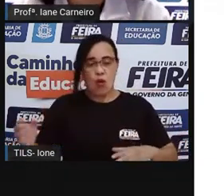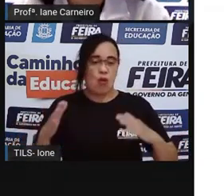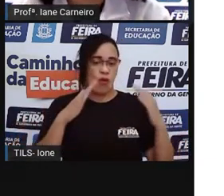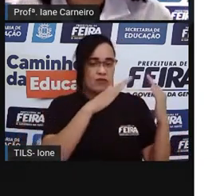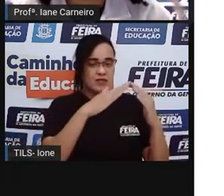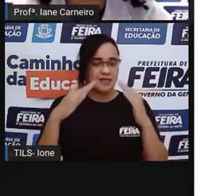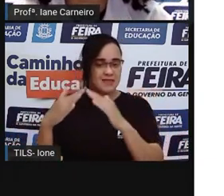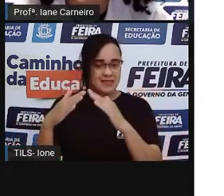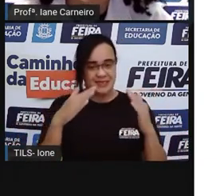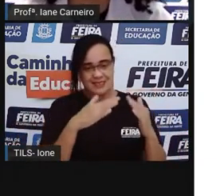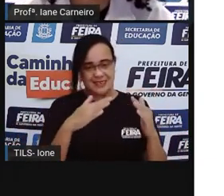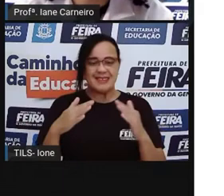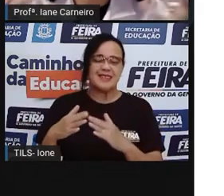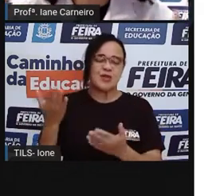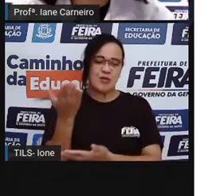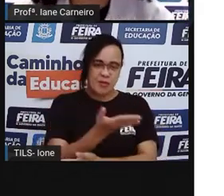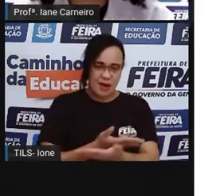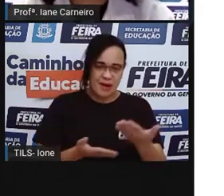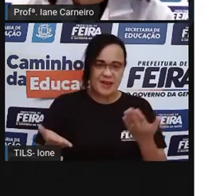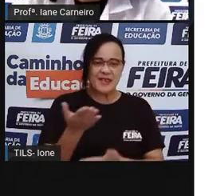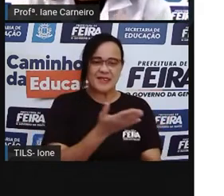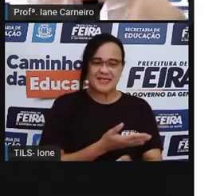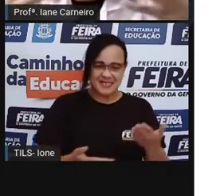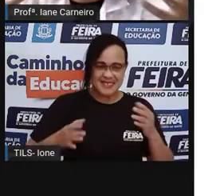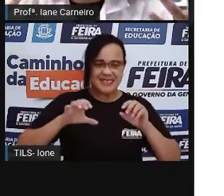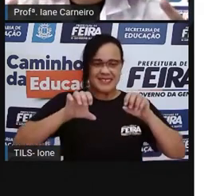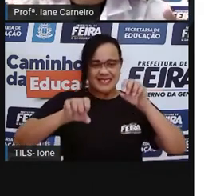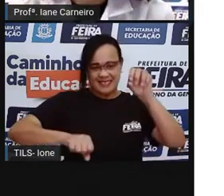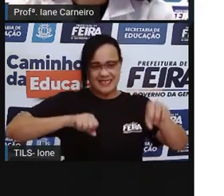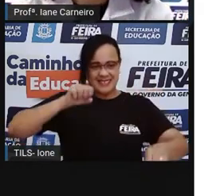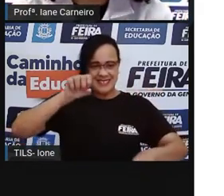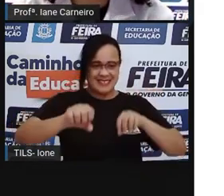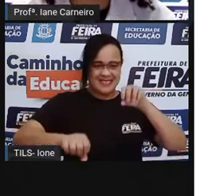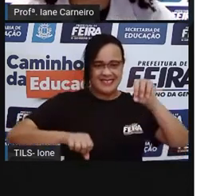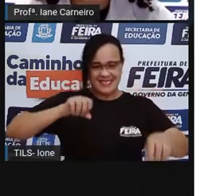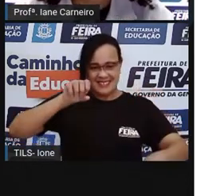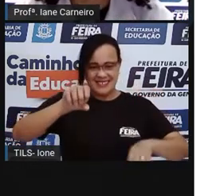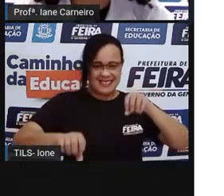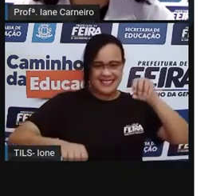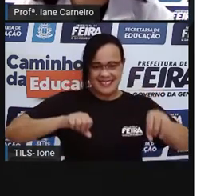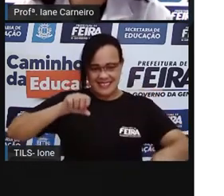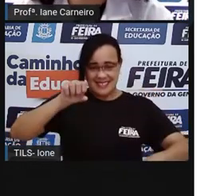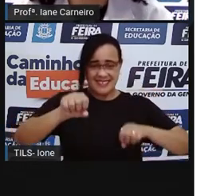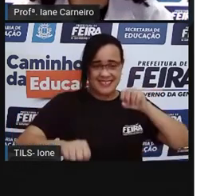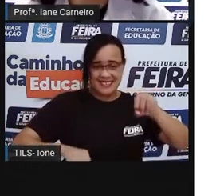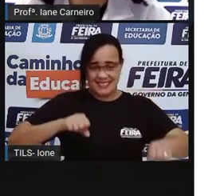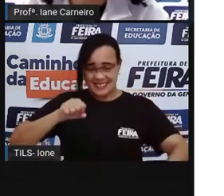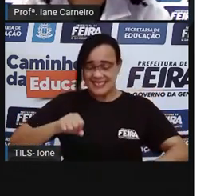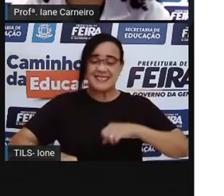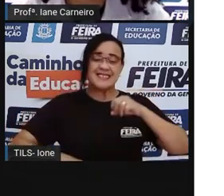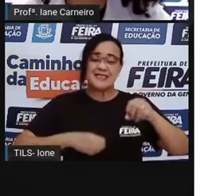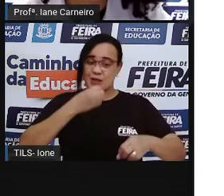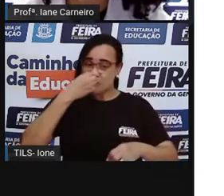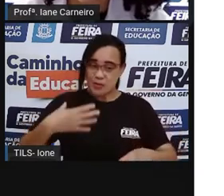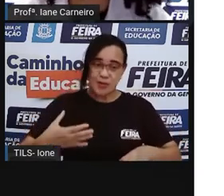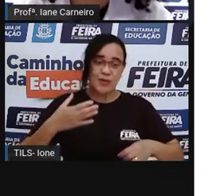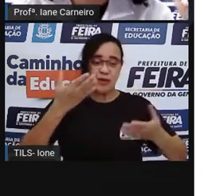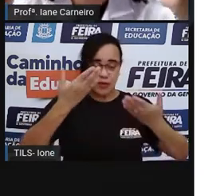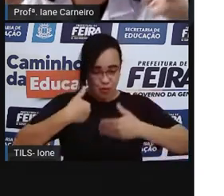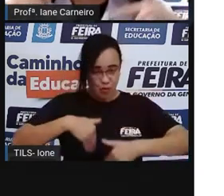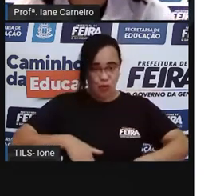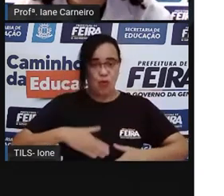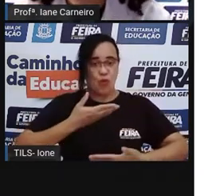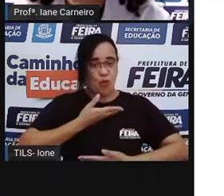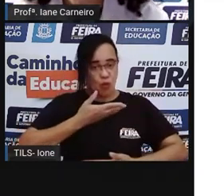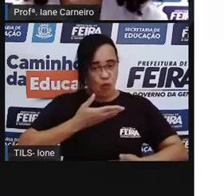um objeto, um brinquedo, um veículo, né? Que a gente pode estar movimentando o nosso corpo,